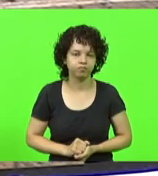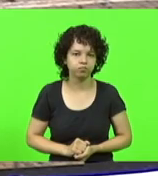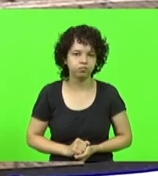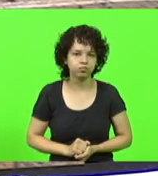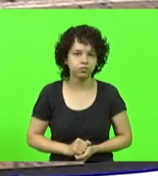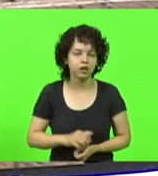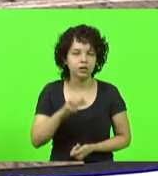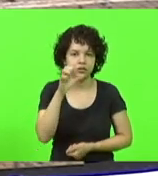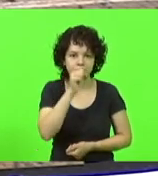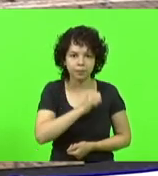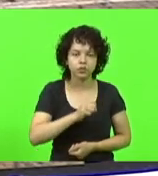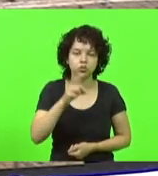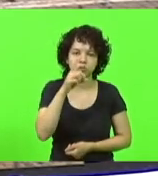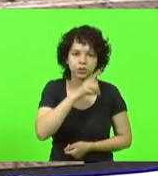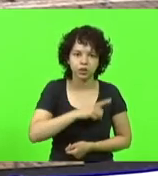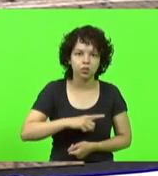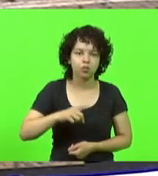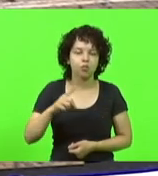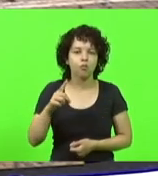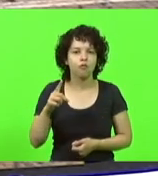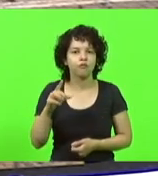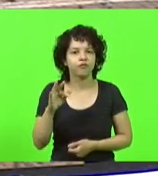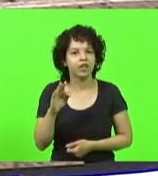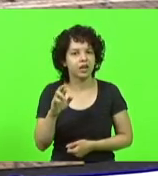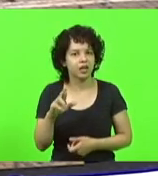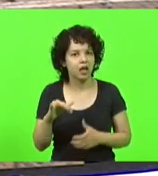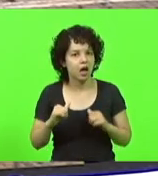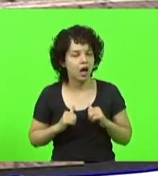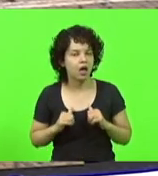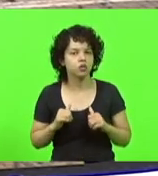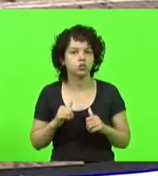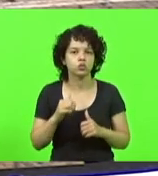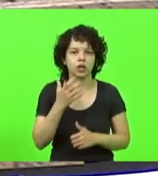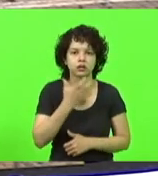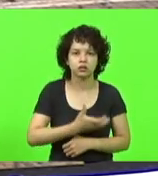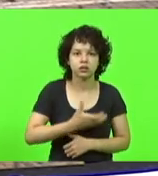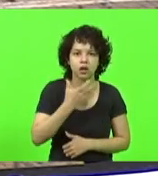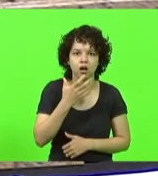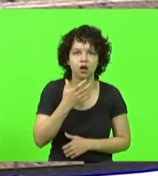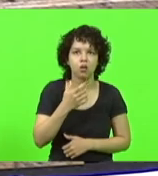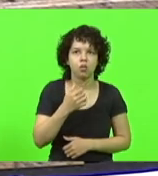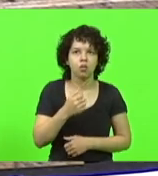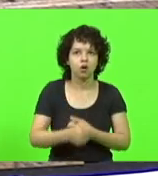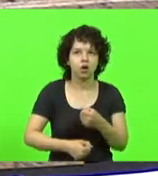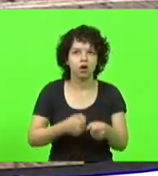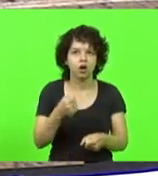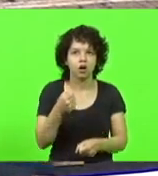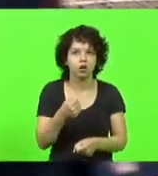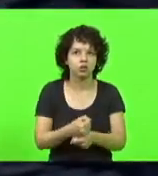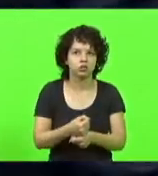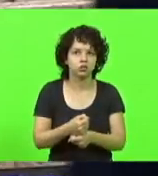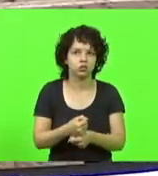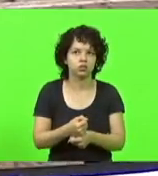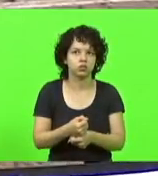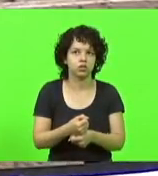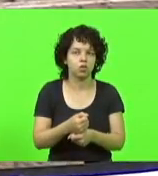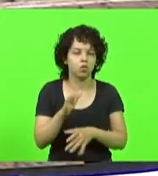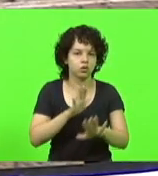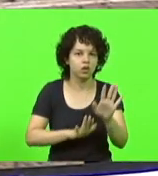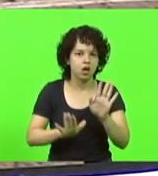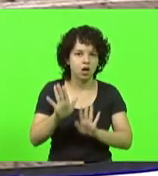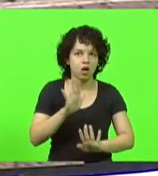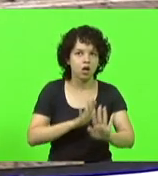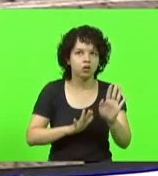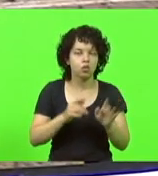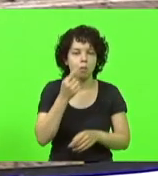sábados, domingo, feriado, atravessar Natal, Ano Novo. Então, cuidado, boca com o que falas,